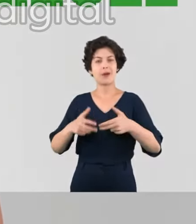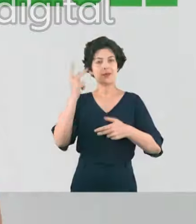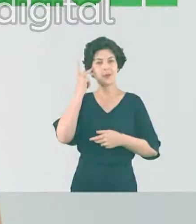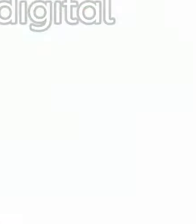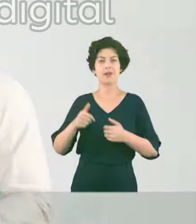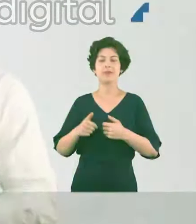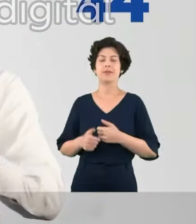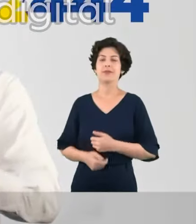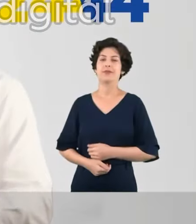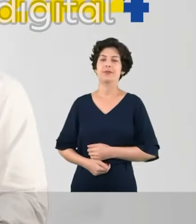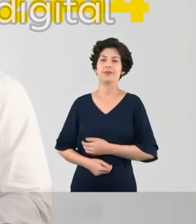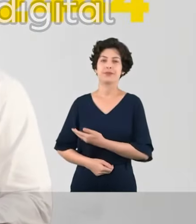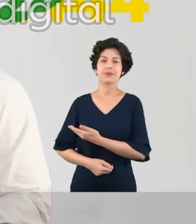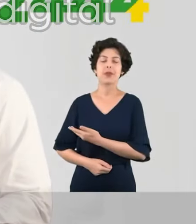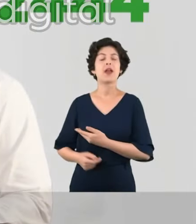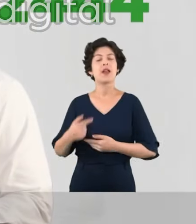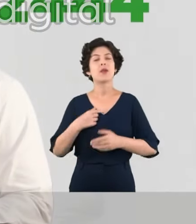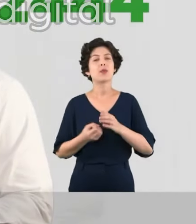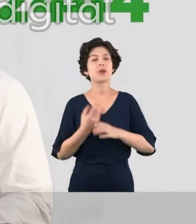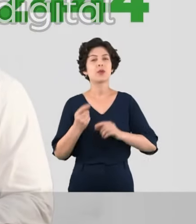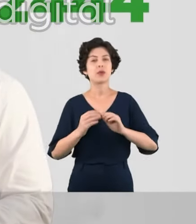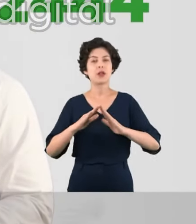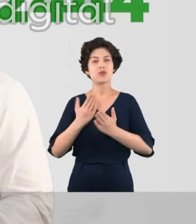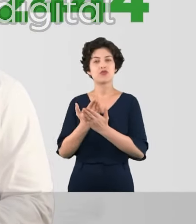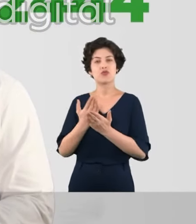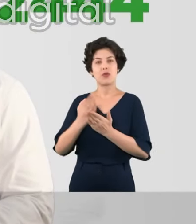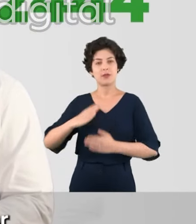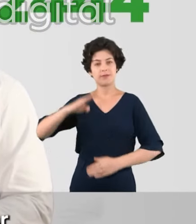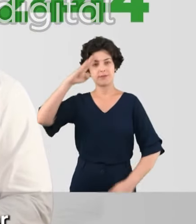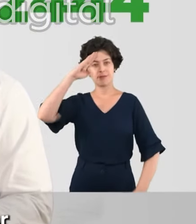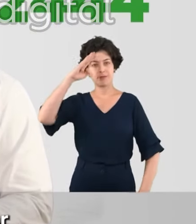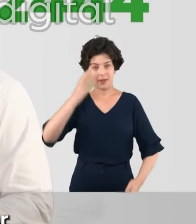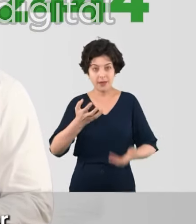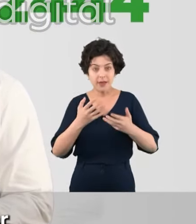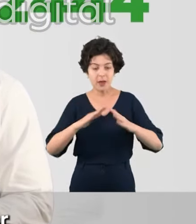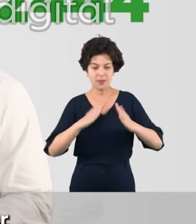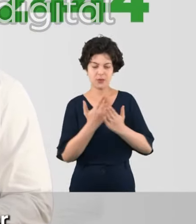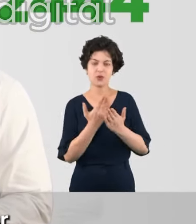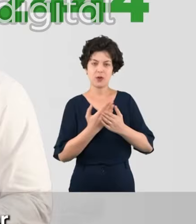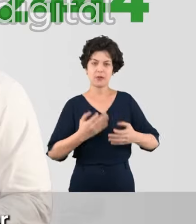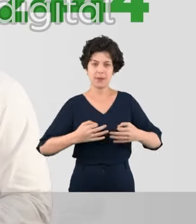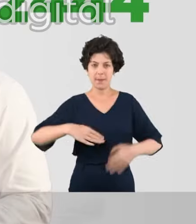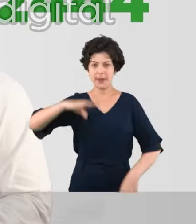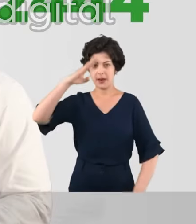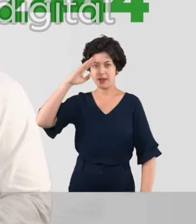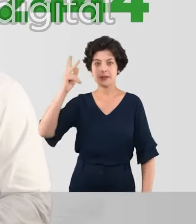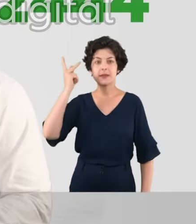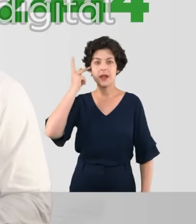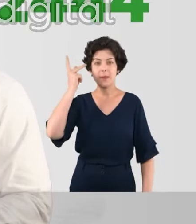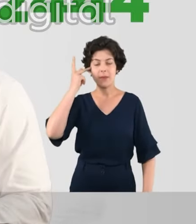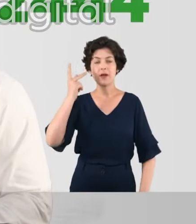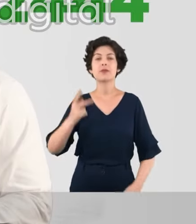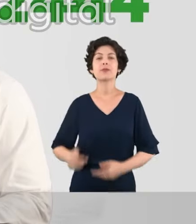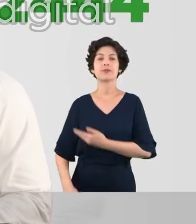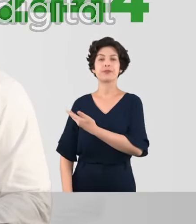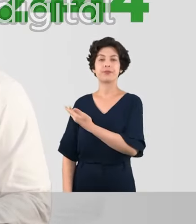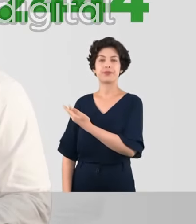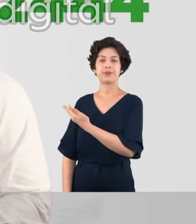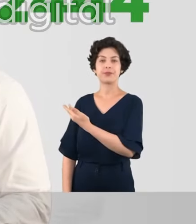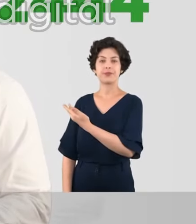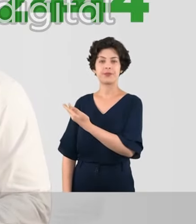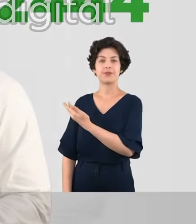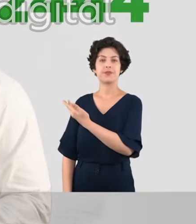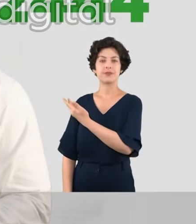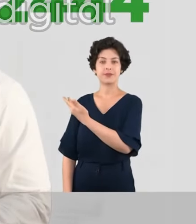22-0-22. Sou o autor do programa das escolas cívico-militares. Se você quer uma escola cívico-militar em São Paulo, Tenente Nascimento,